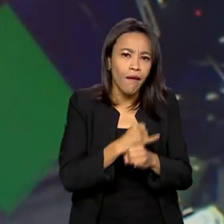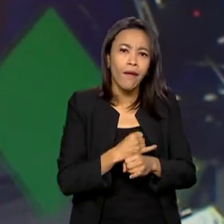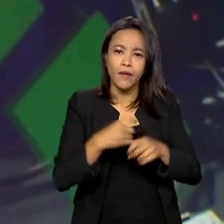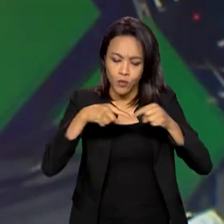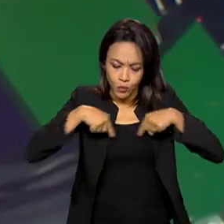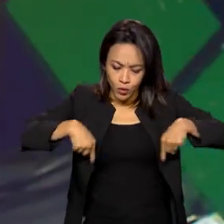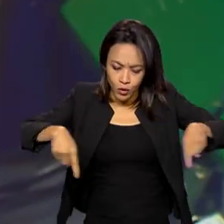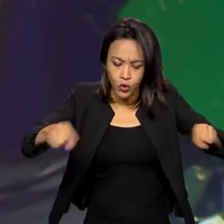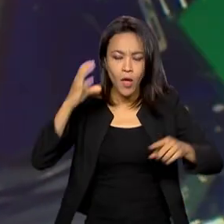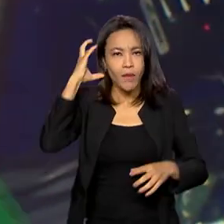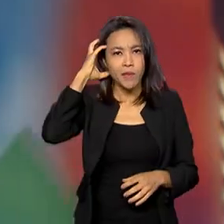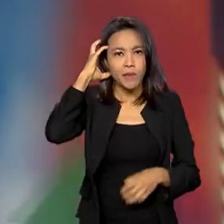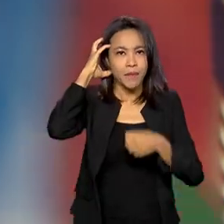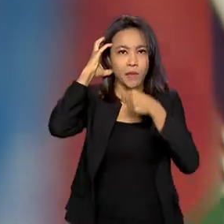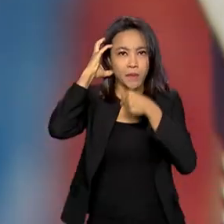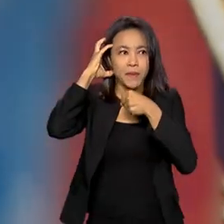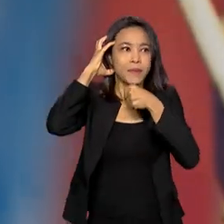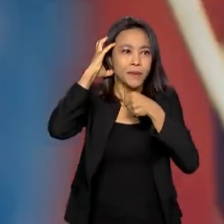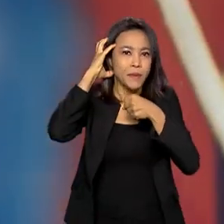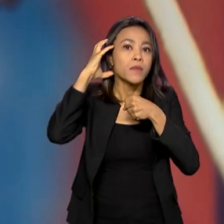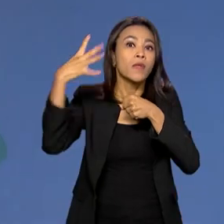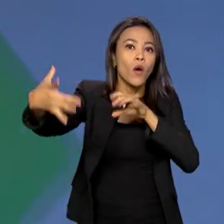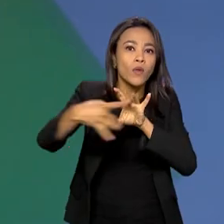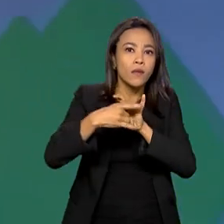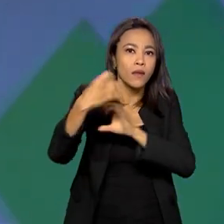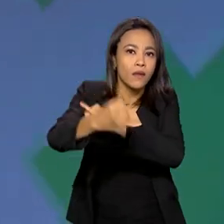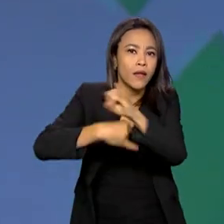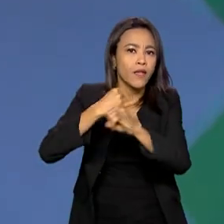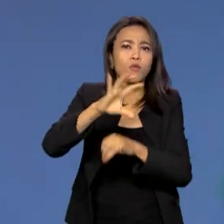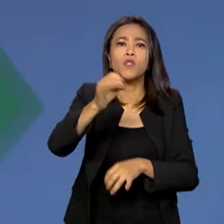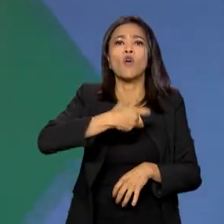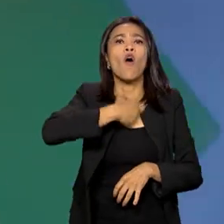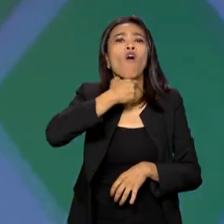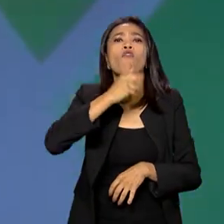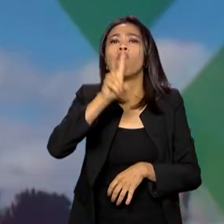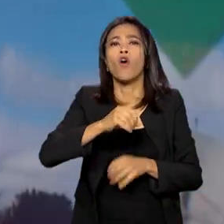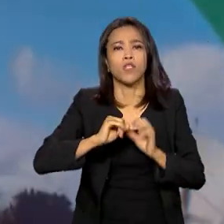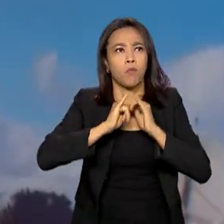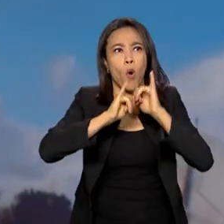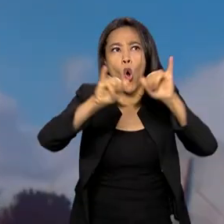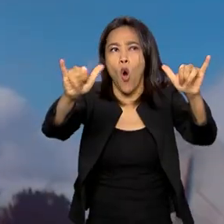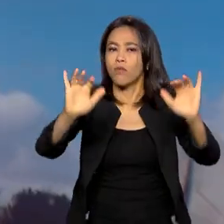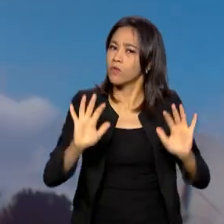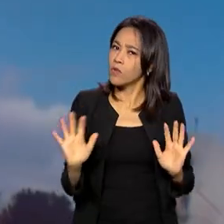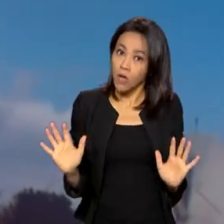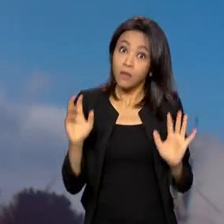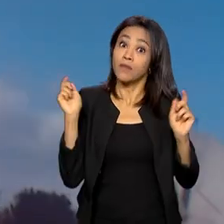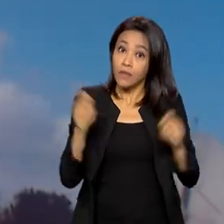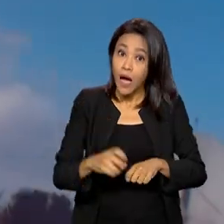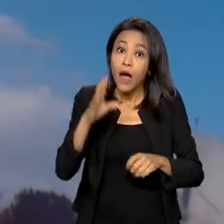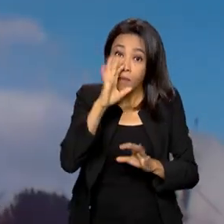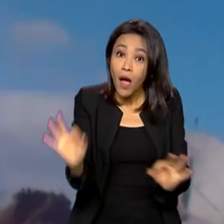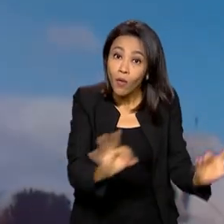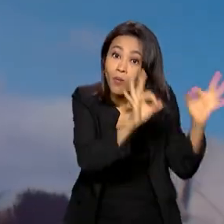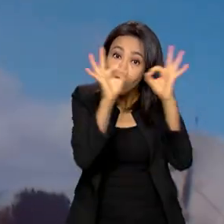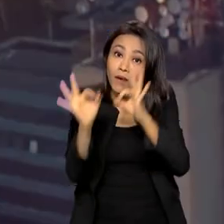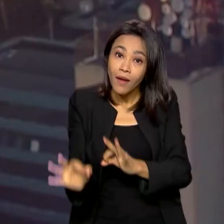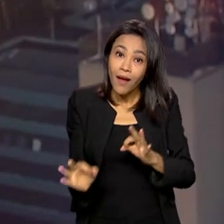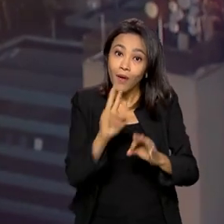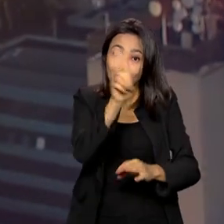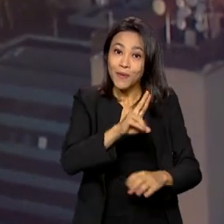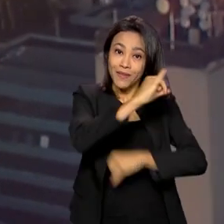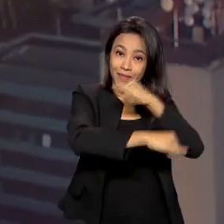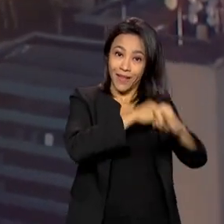O rádio deixou de ser apenas transmissão de voz. Hoje a pessoa pode acompanhar a programação de rádio por meio da internet,